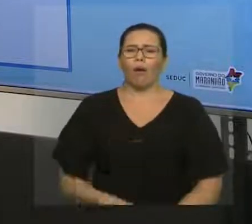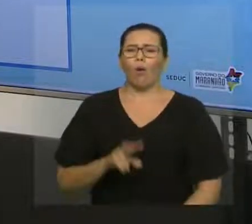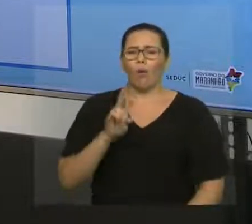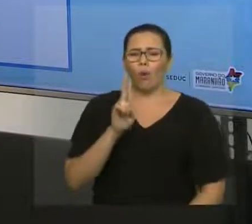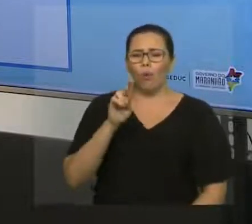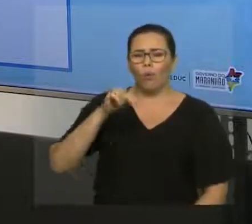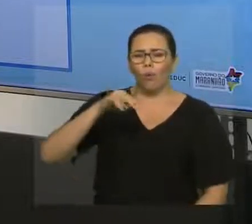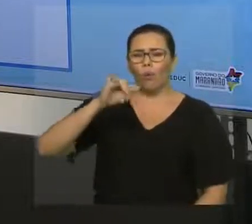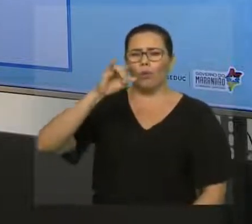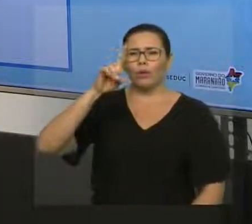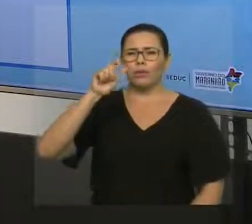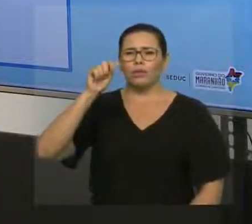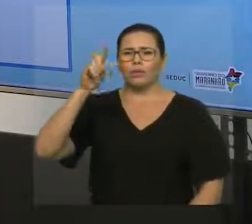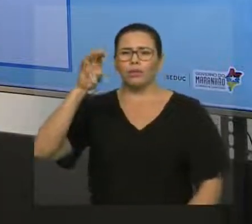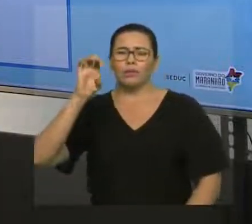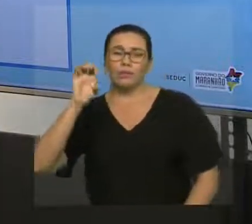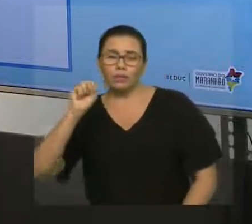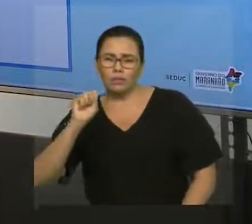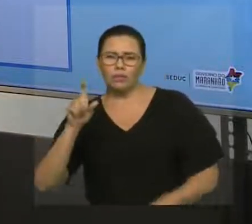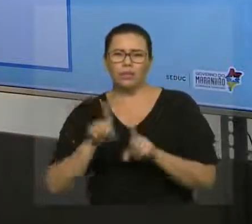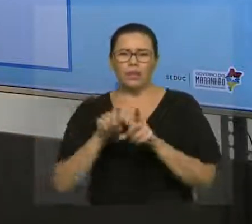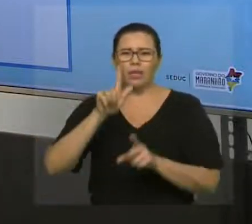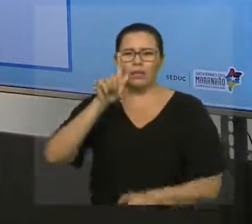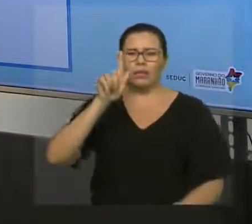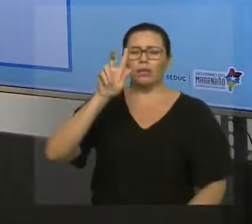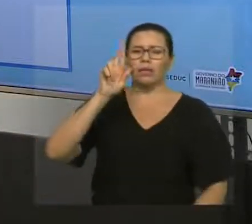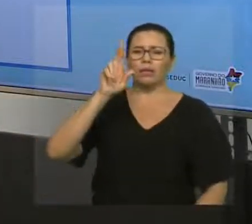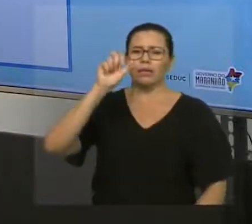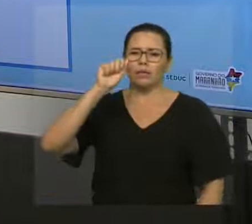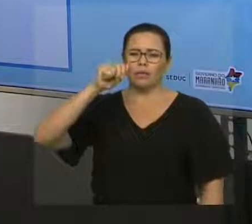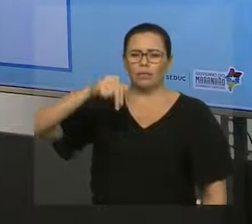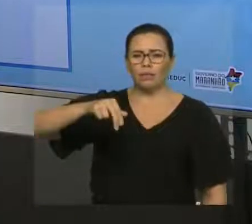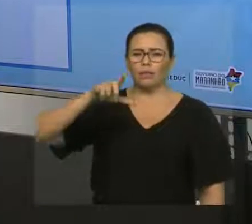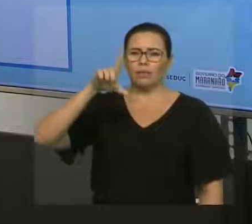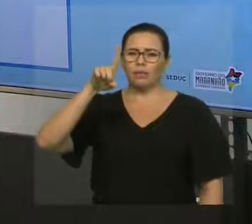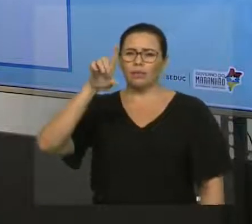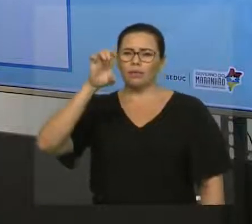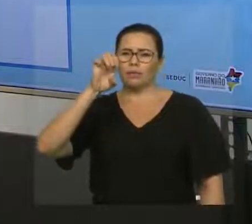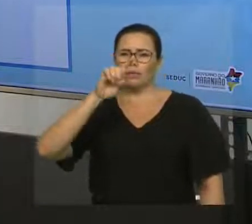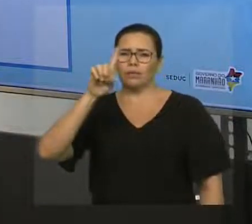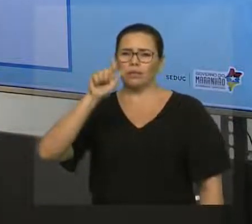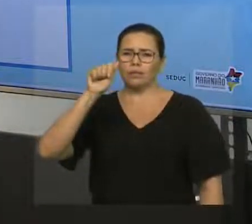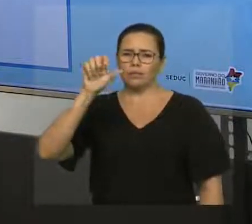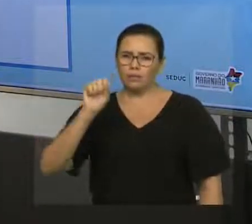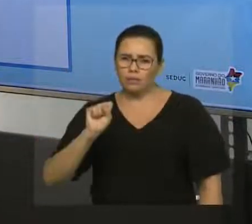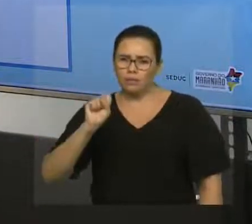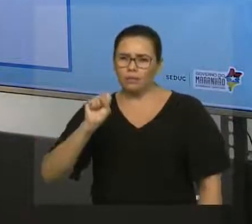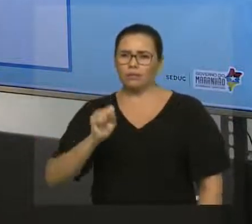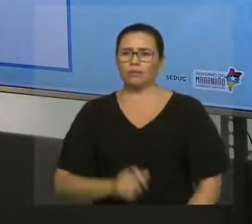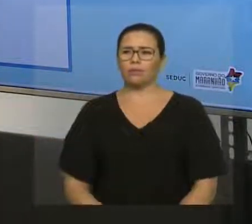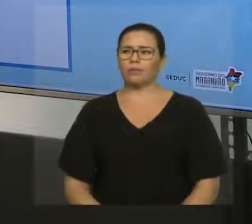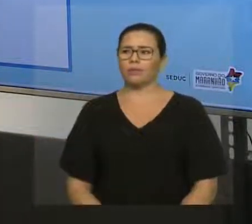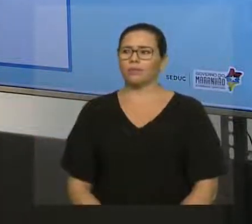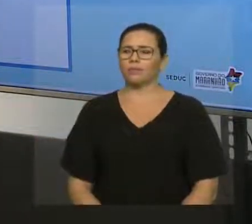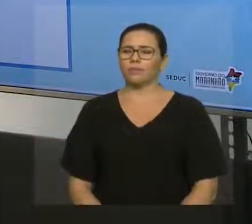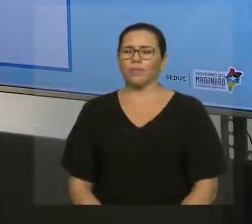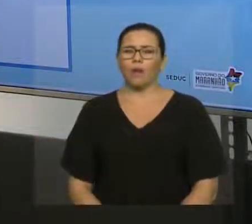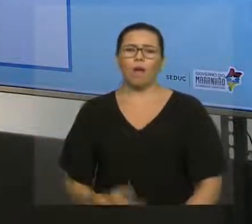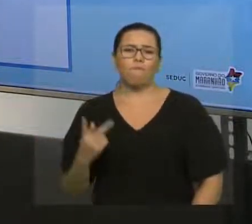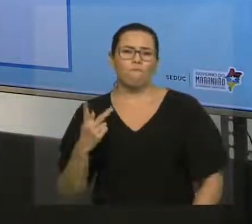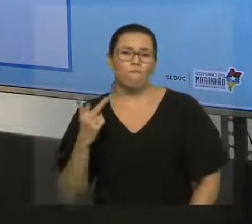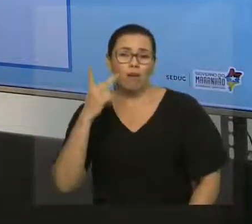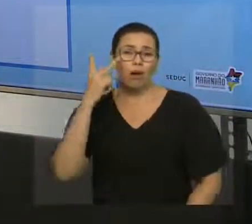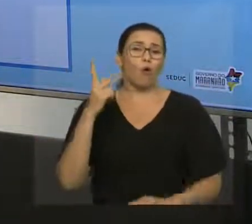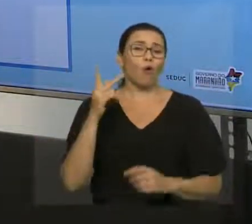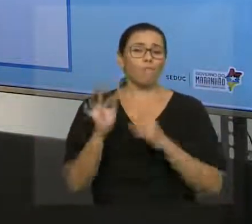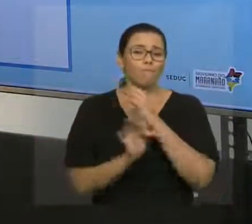conteúdos, das diversas áreas da Física. Então, o que acontece? A grandeza física é tudo aquilo